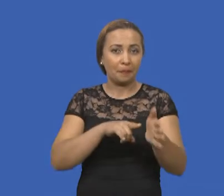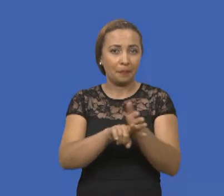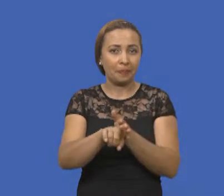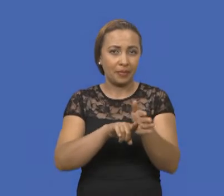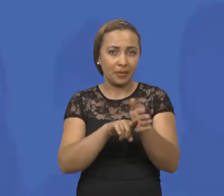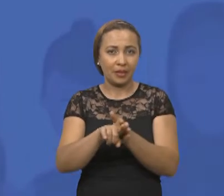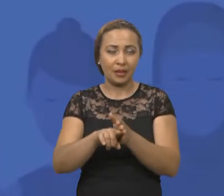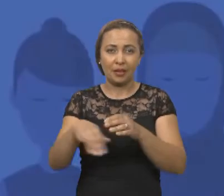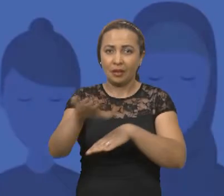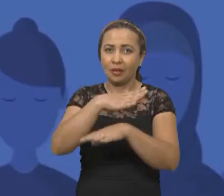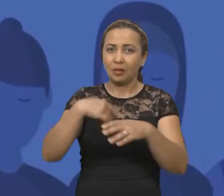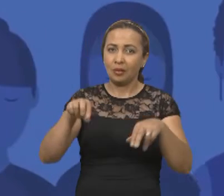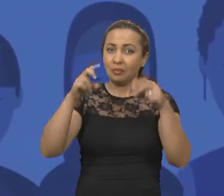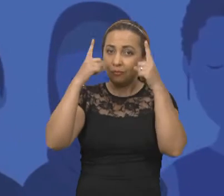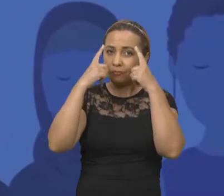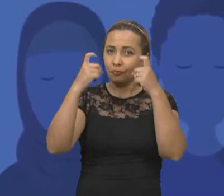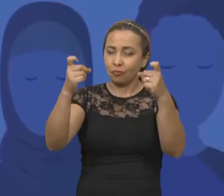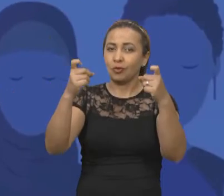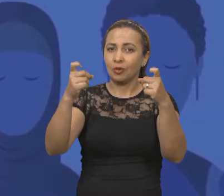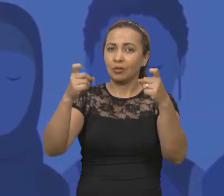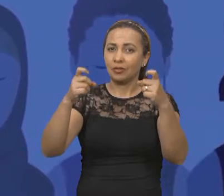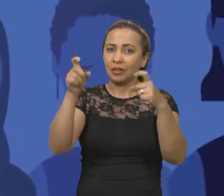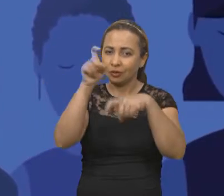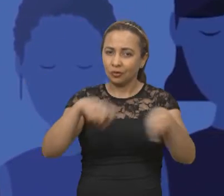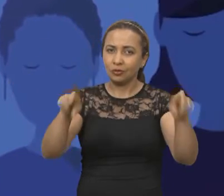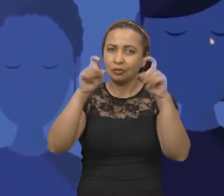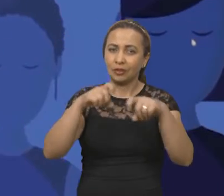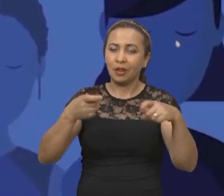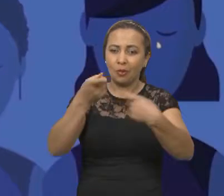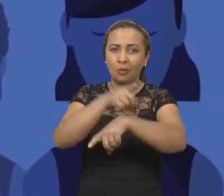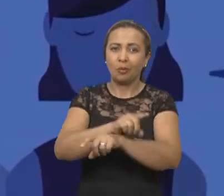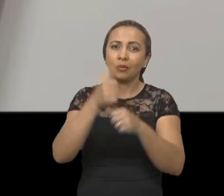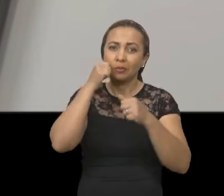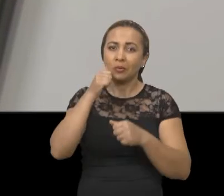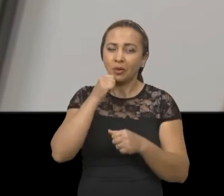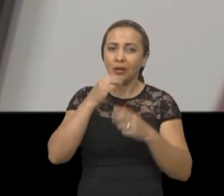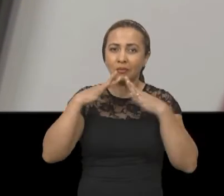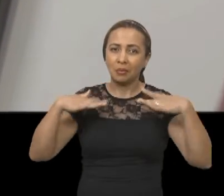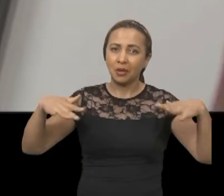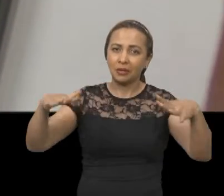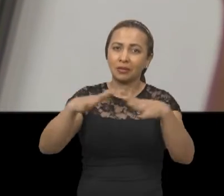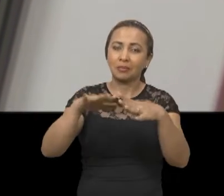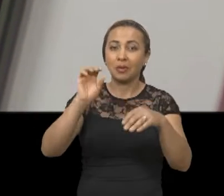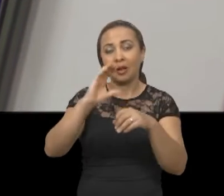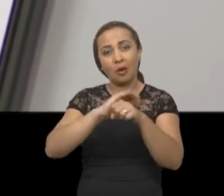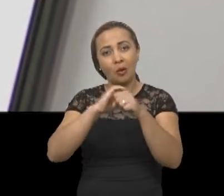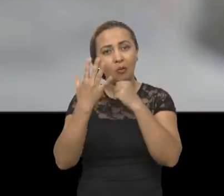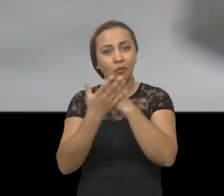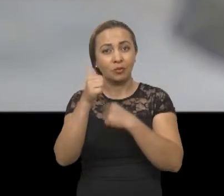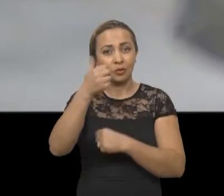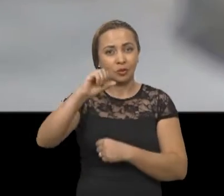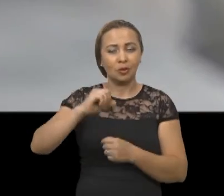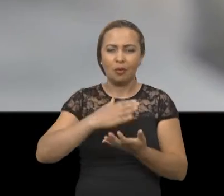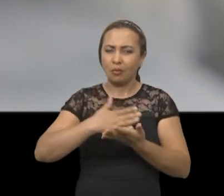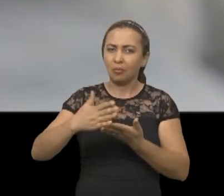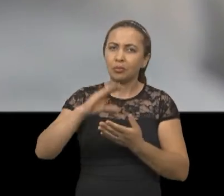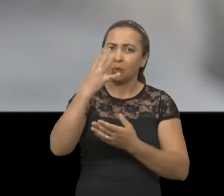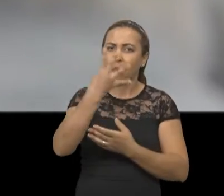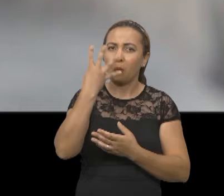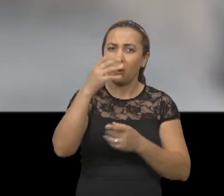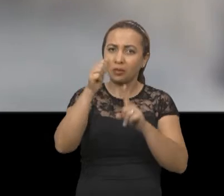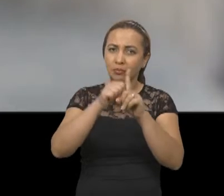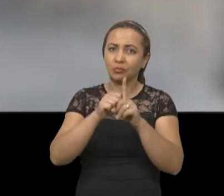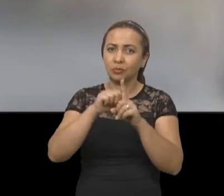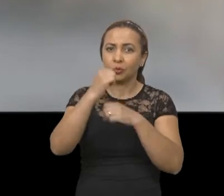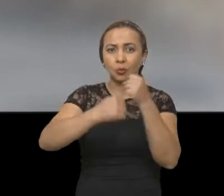A pesquisa sobre violências digitais contra mulheres durante a pandemia de Covid-19 ocorreu ao longo de